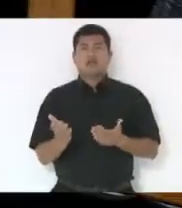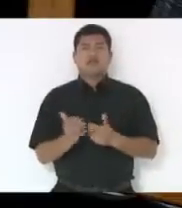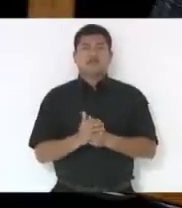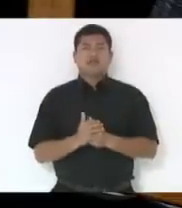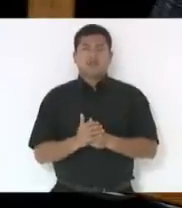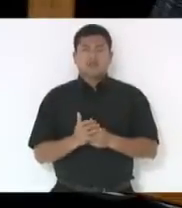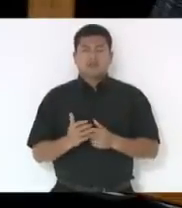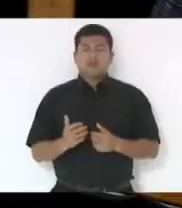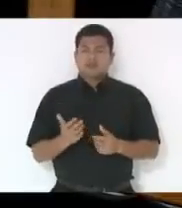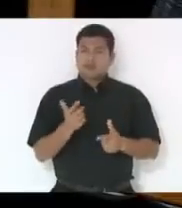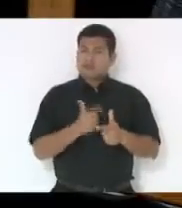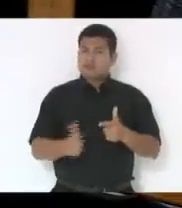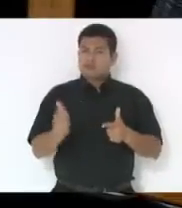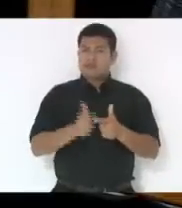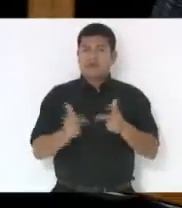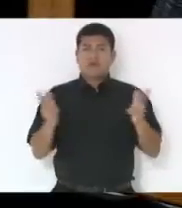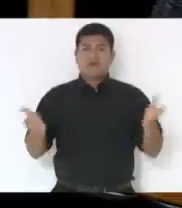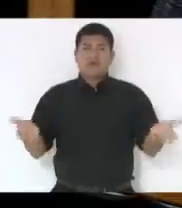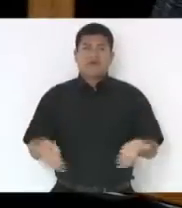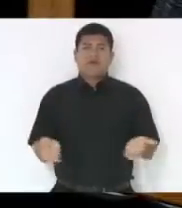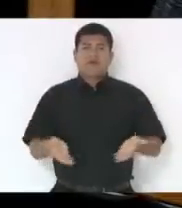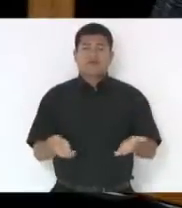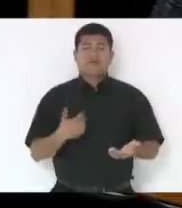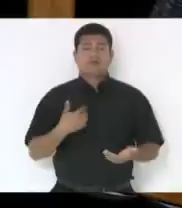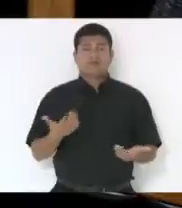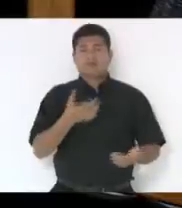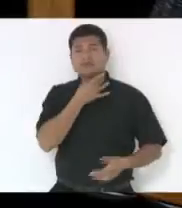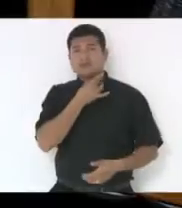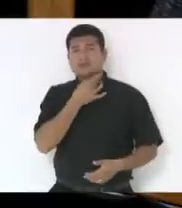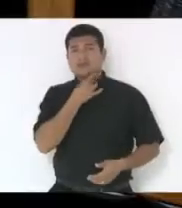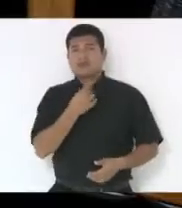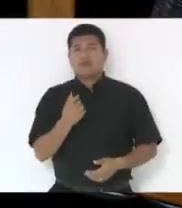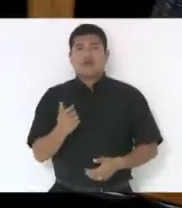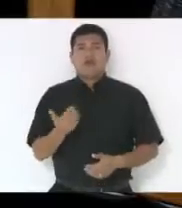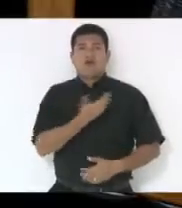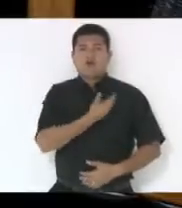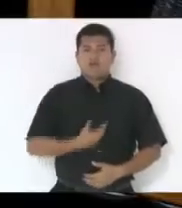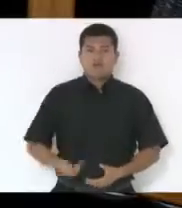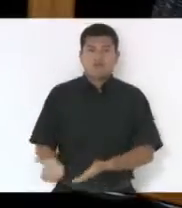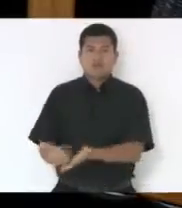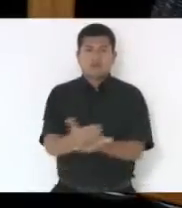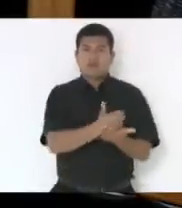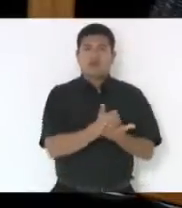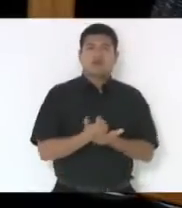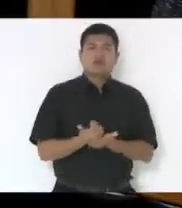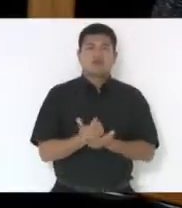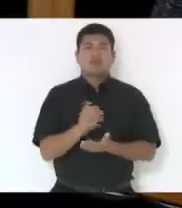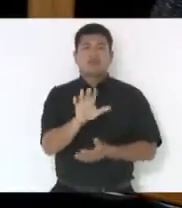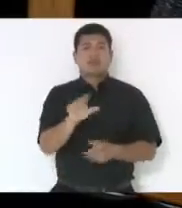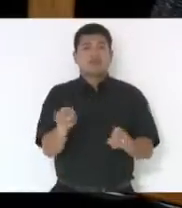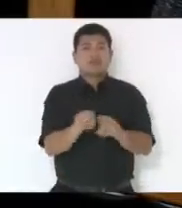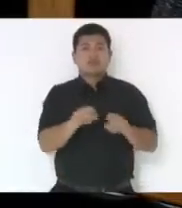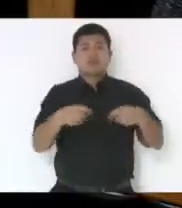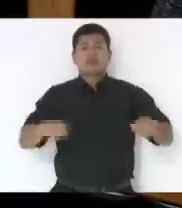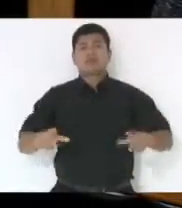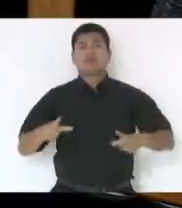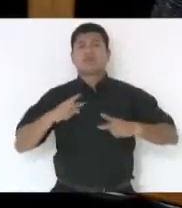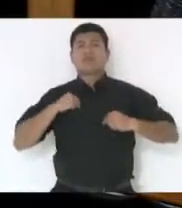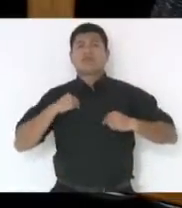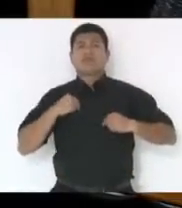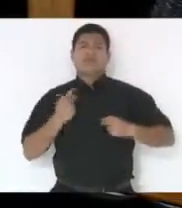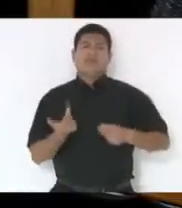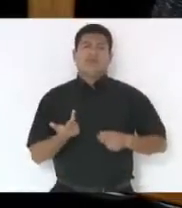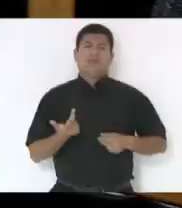Cobalquine, importante, vejo que o governo arrecada, busca, mas tem que ver o mérito também. Passou nas comissões,